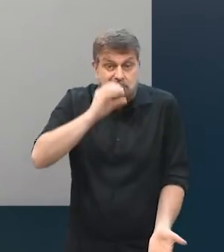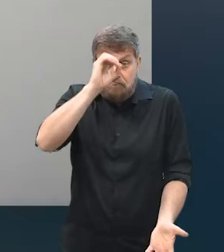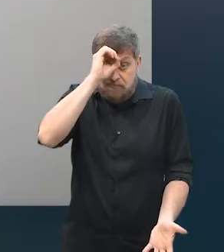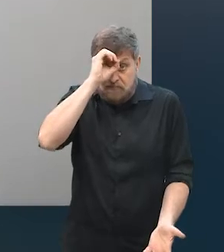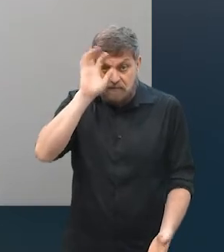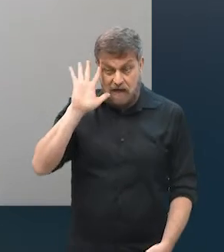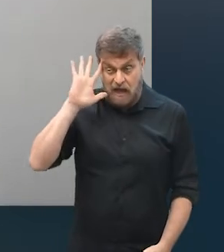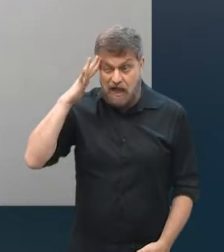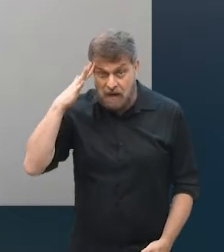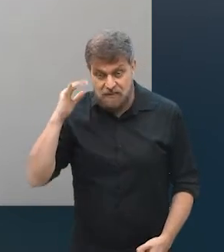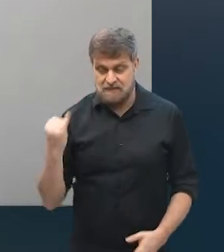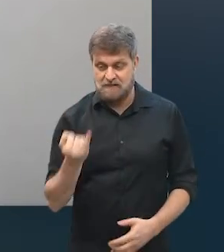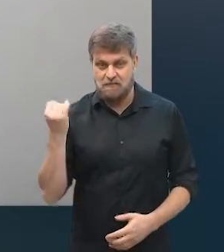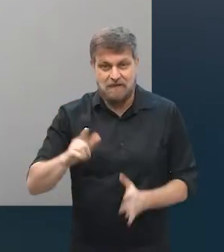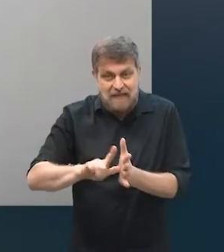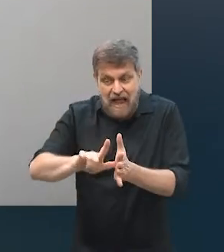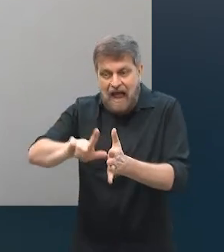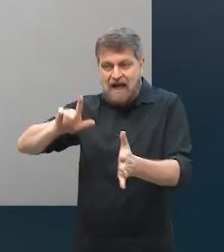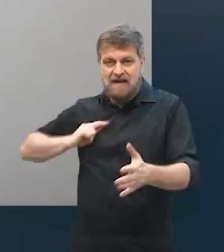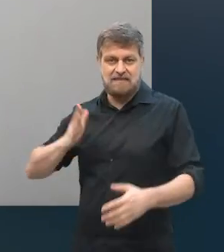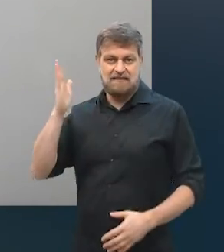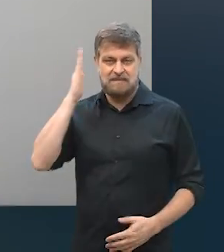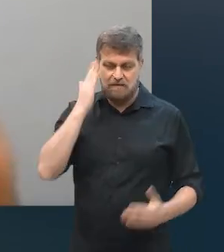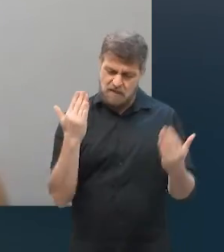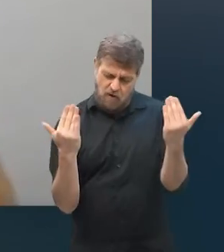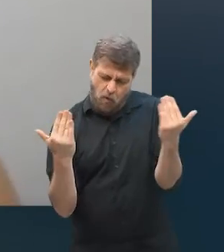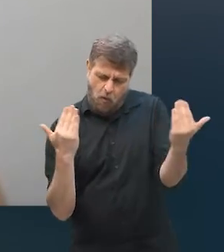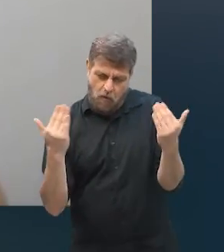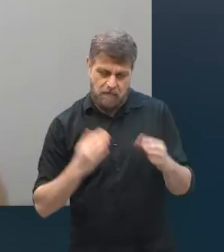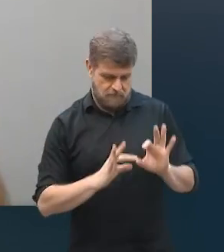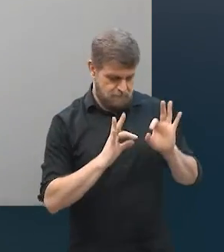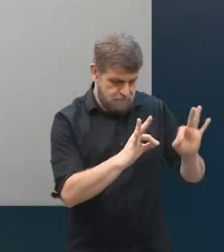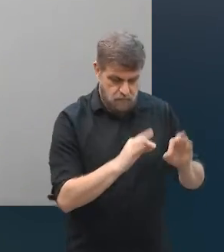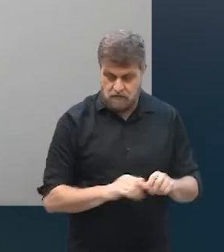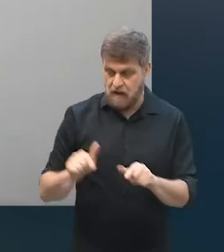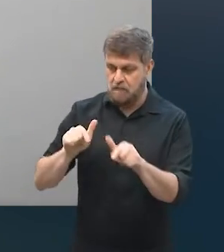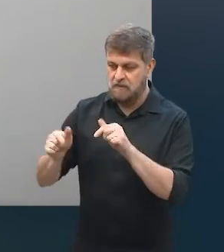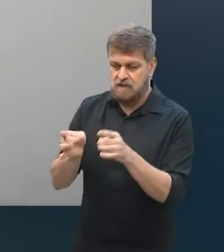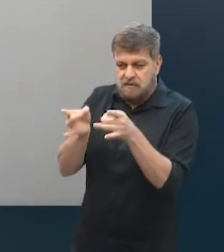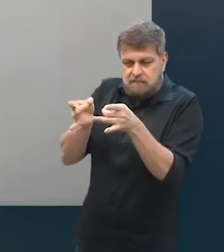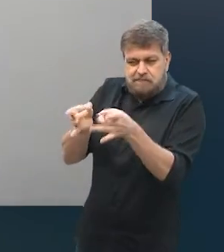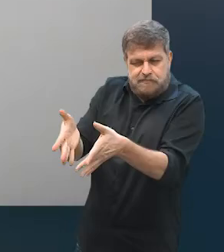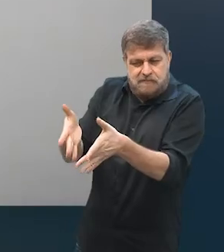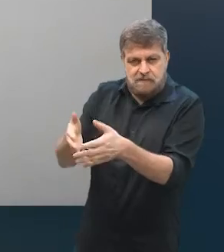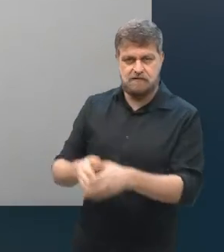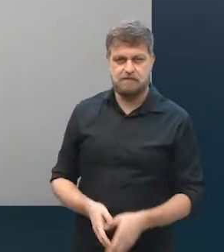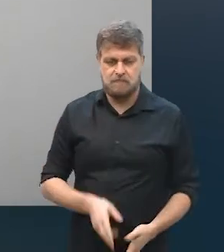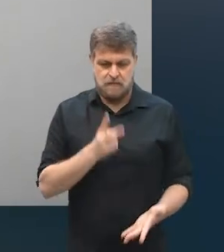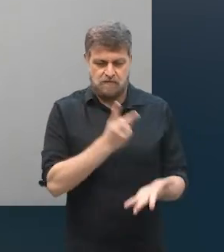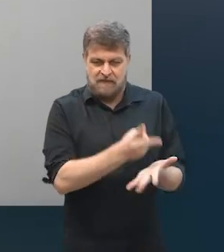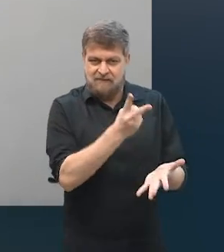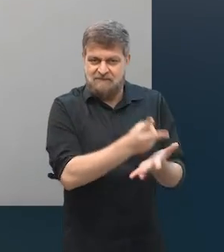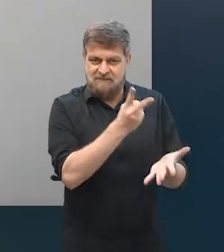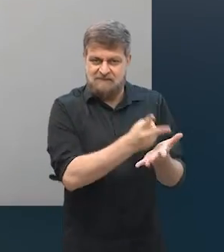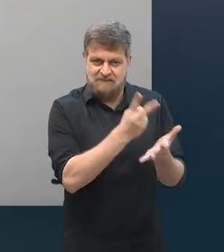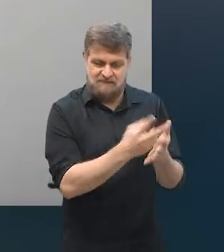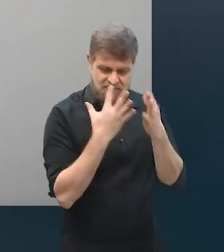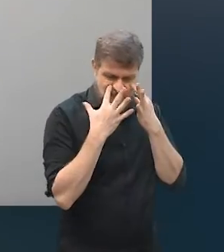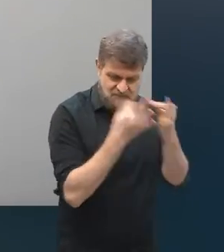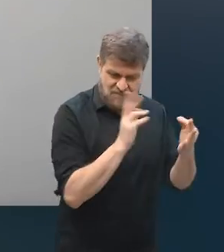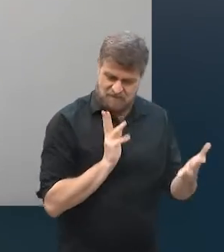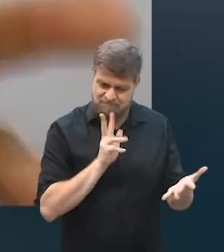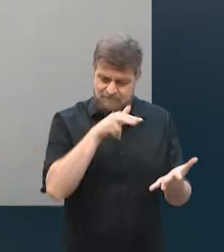importante antes mesmo de dizer, olha, vale a pena ou não vale a pena, né, eu largar o meu emprego, digamos assim, formal para